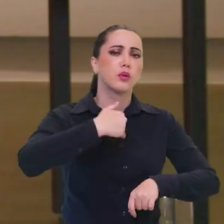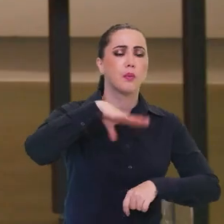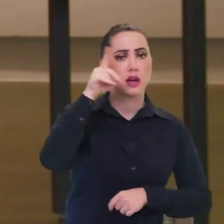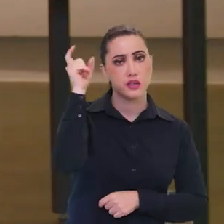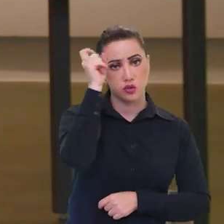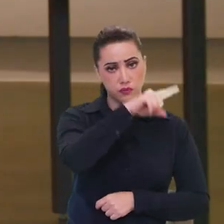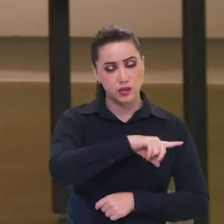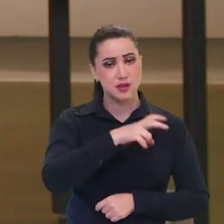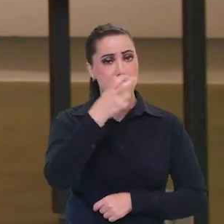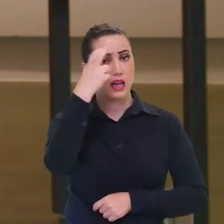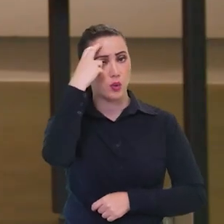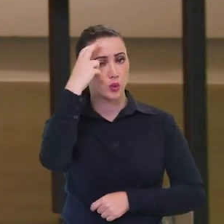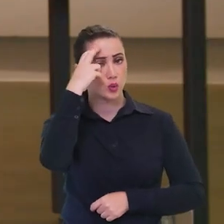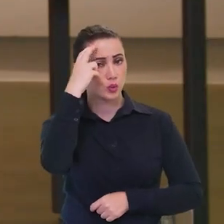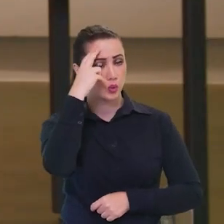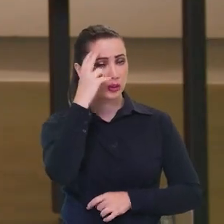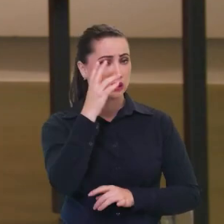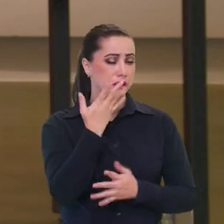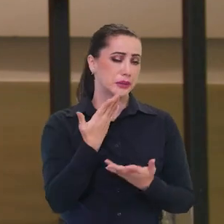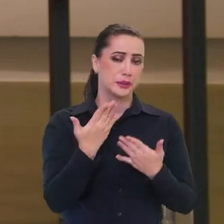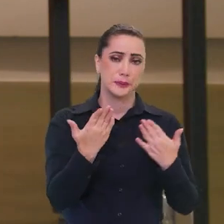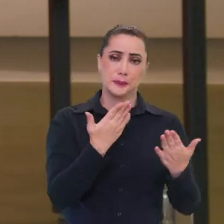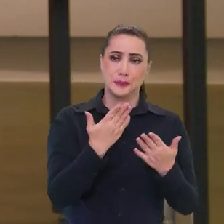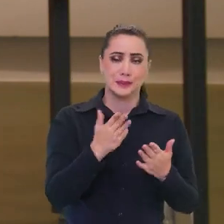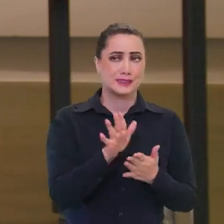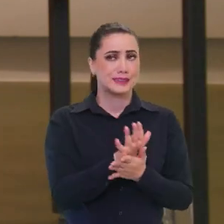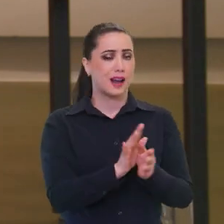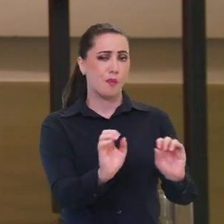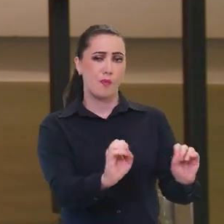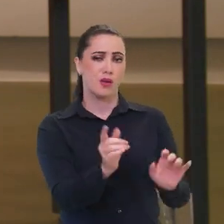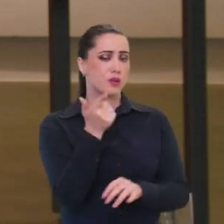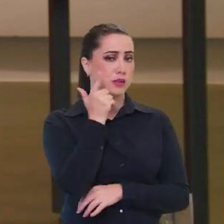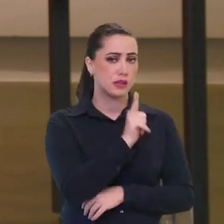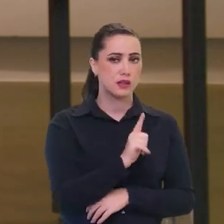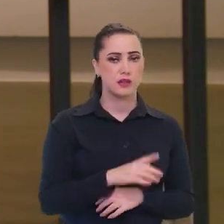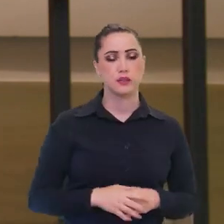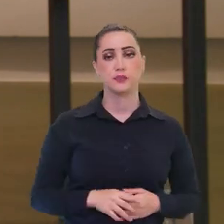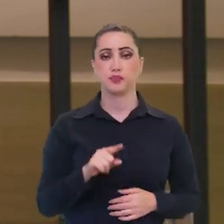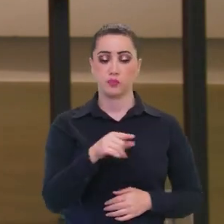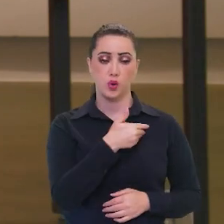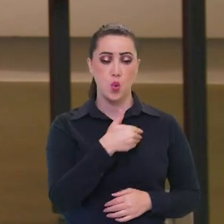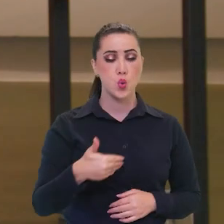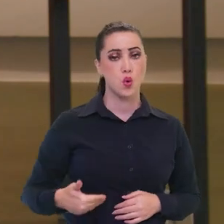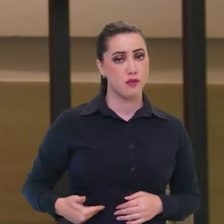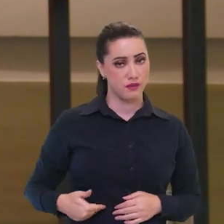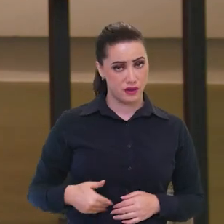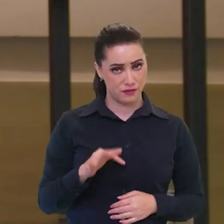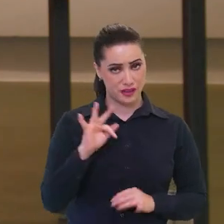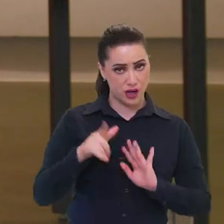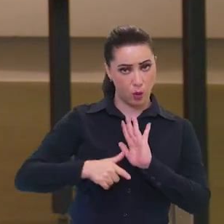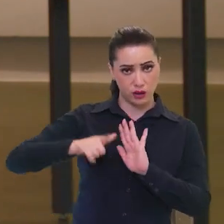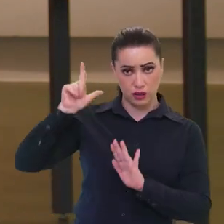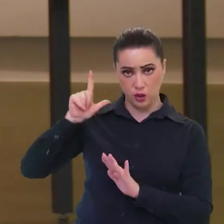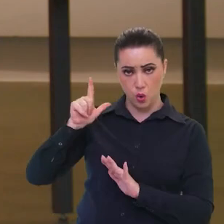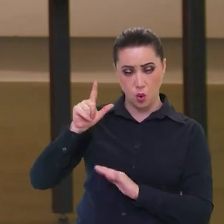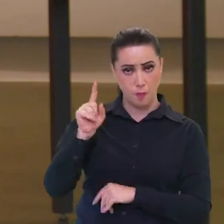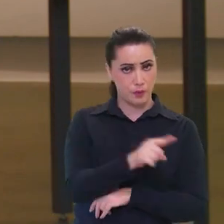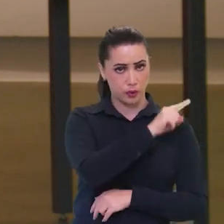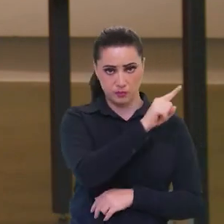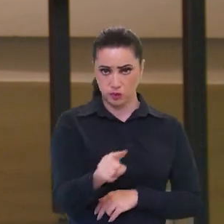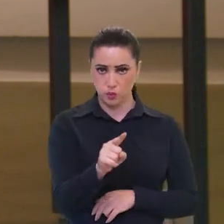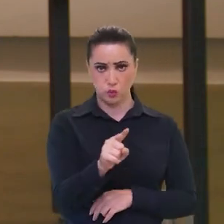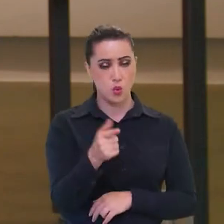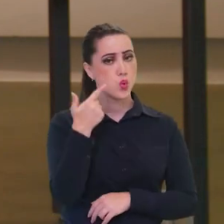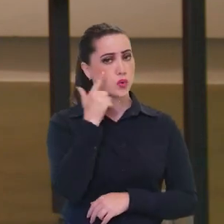duro, quando a cultura estava na fila do osso, literalmente, foi impedido da execução. O governo passado impediu a execução por duas vezes.